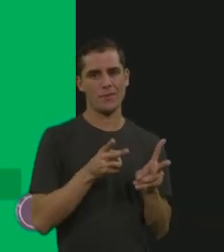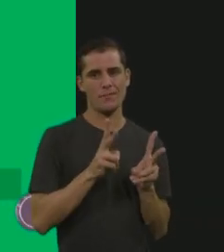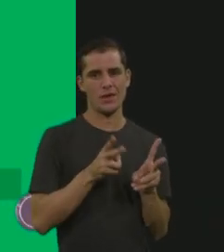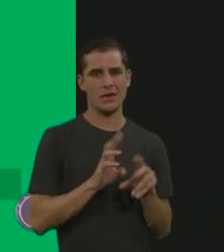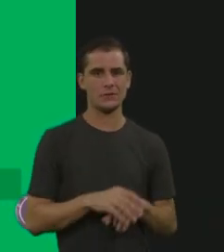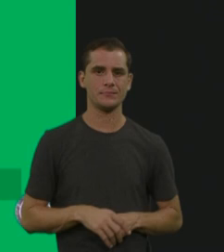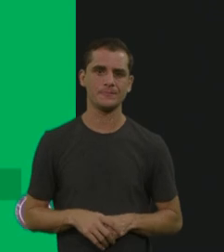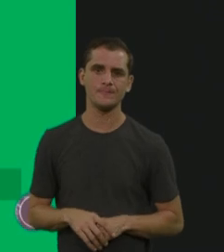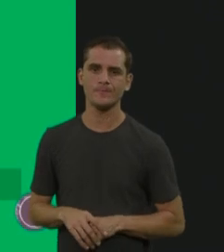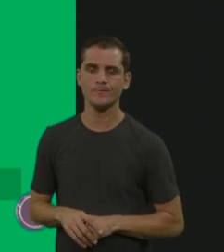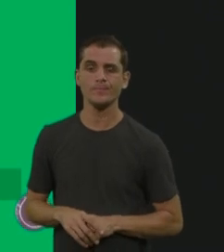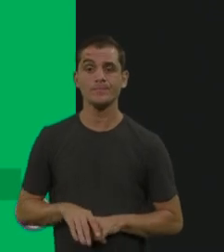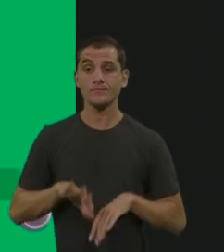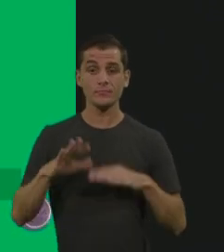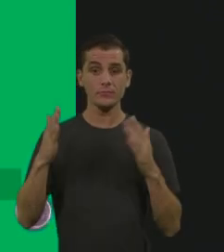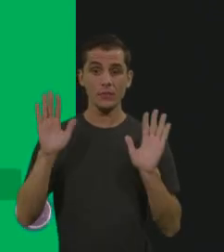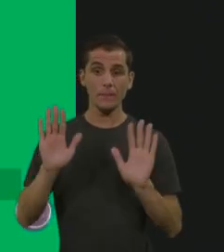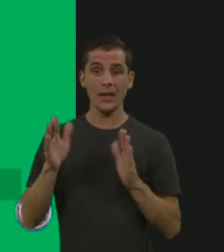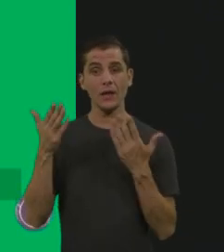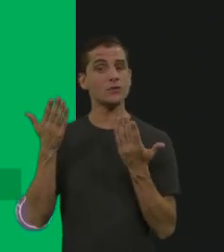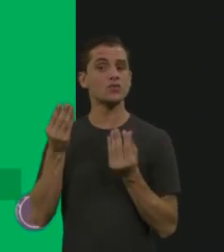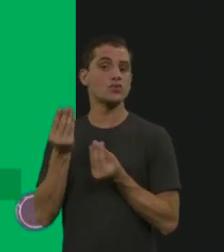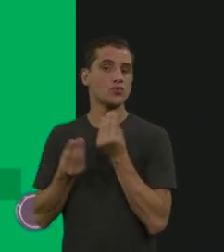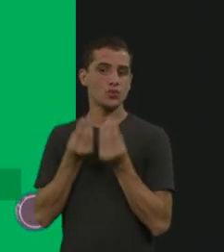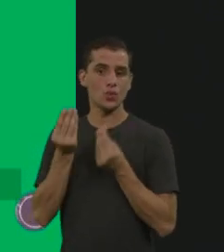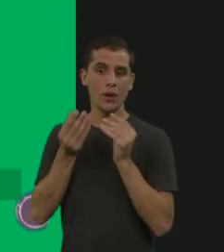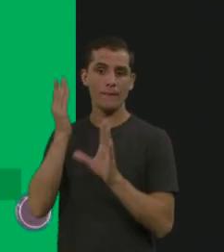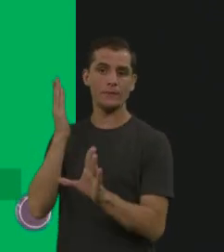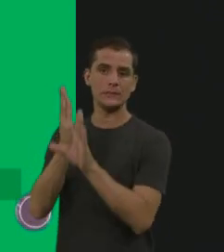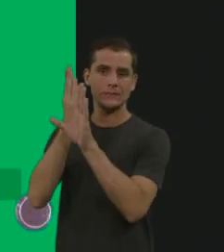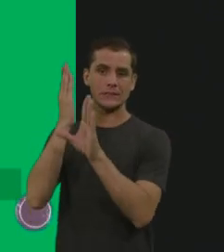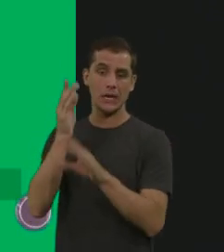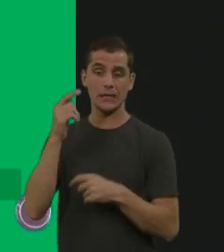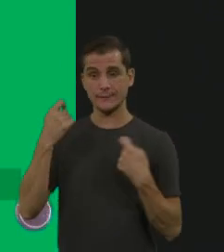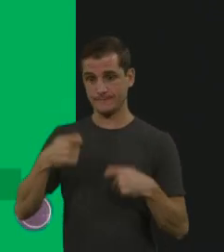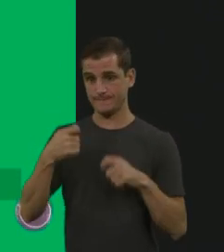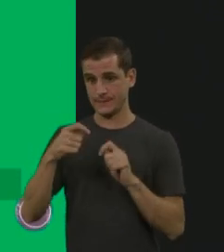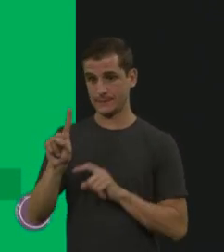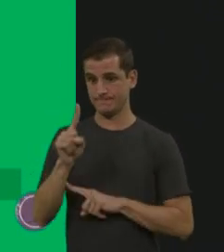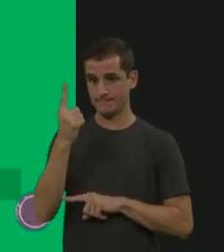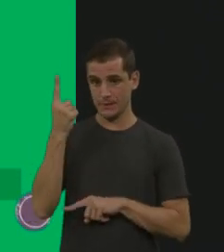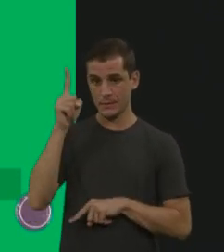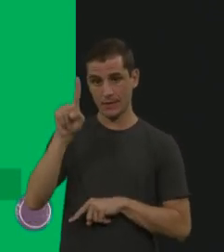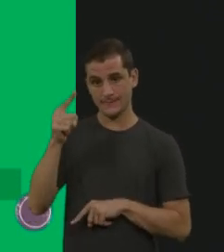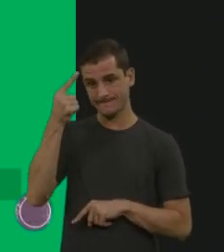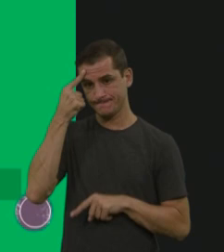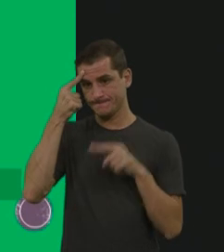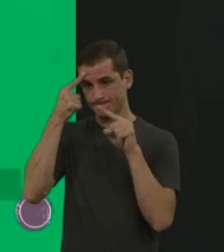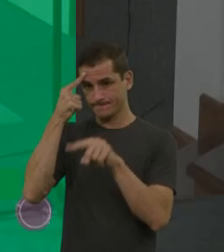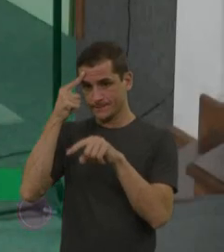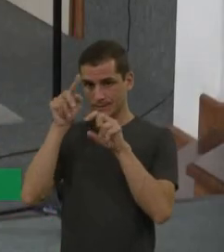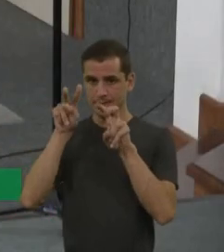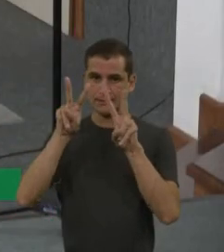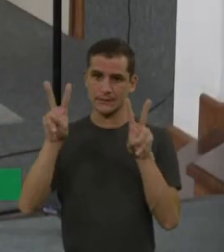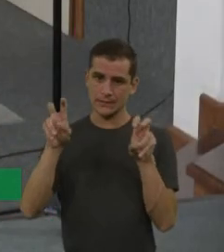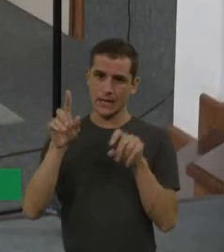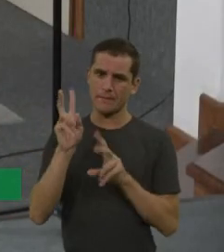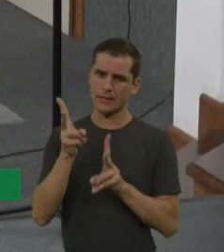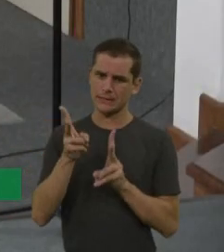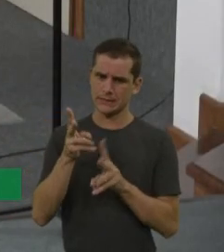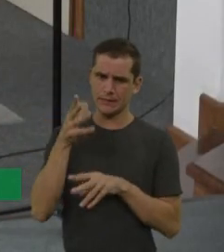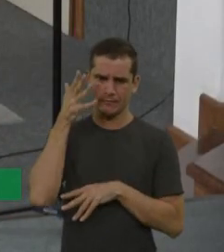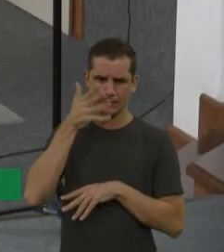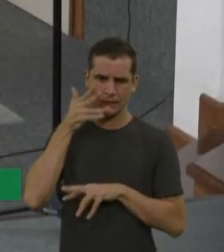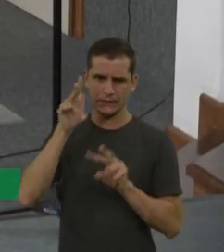Como é que a gente faz o diagnóstico? Primeira coisa, a gente tem que pensar, né? Então, eu sempre falo, assim, quando eu dou aula, né? Você